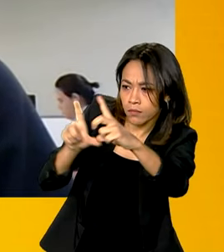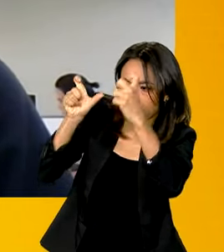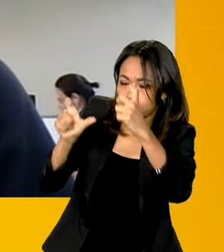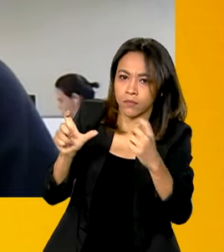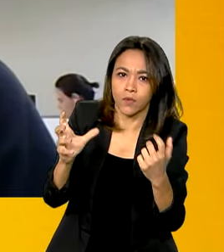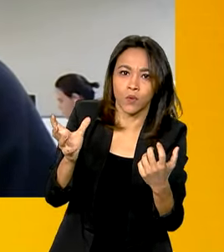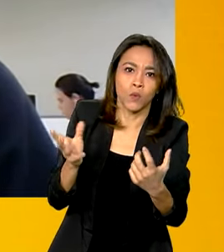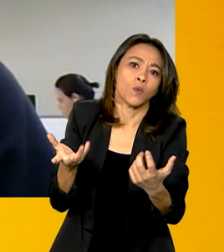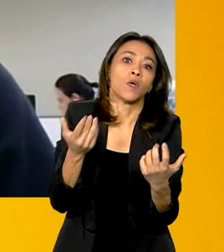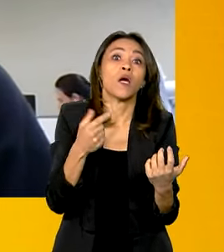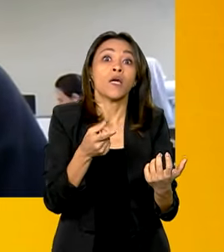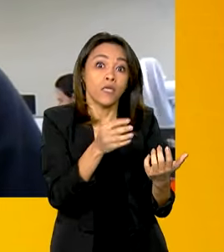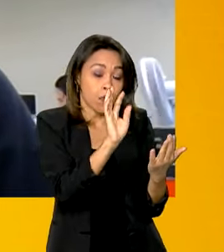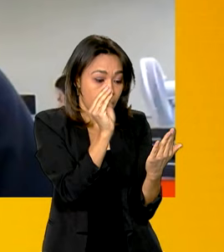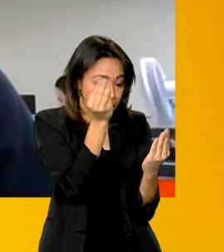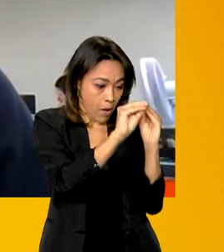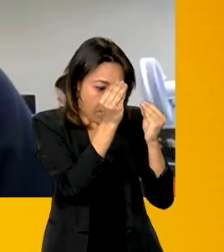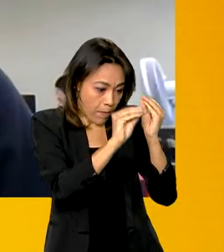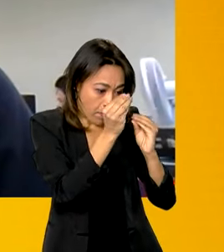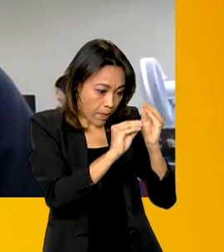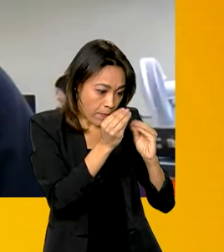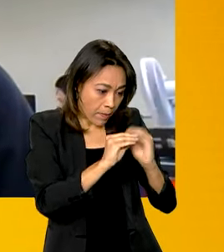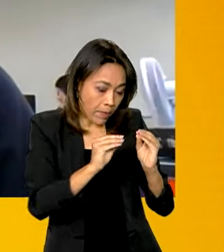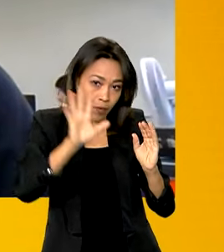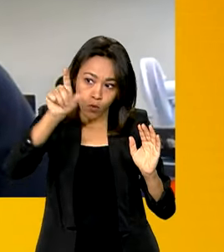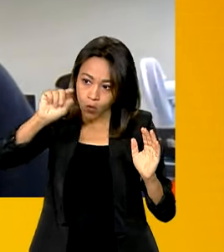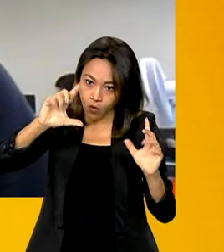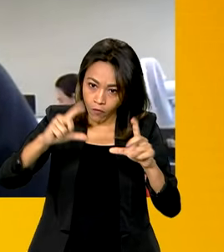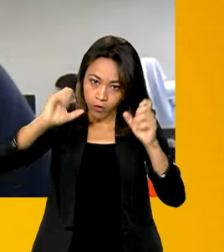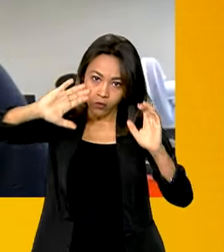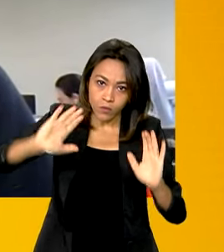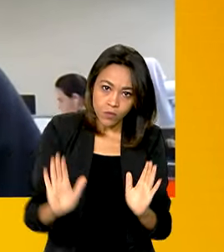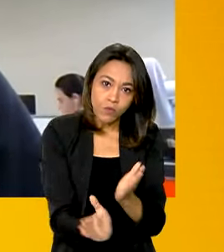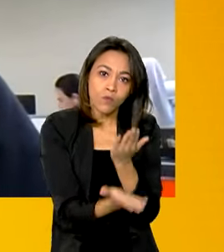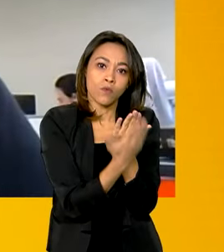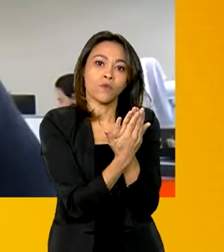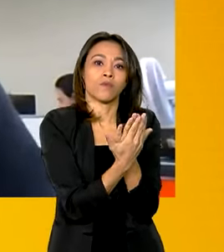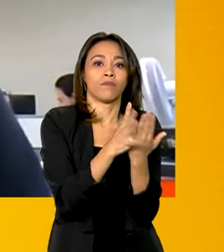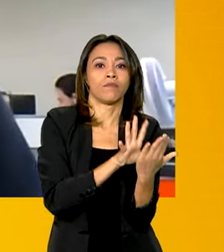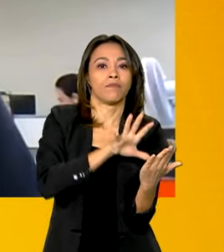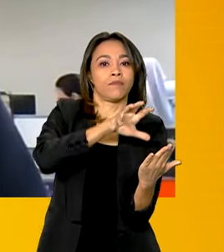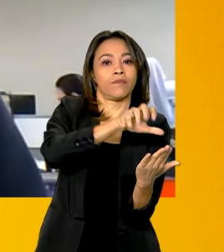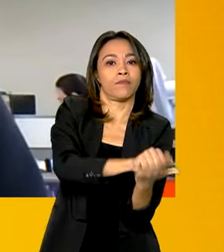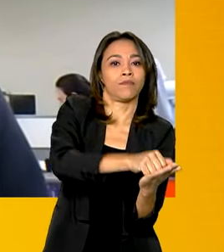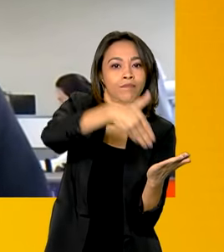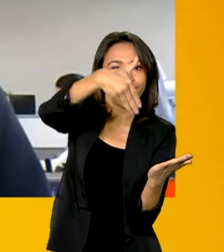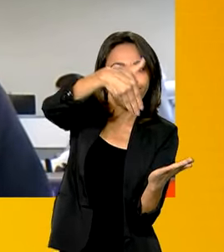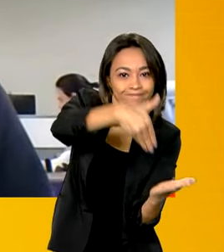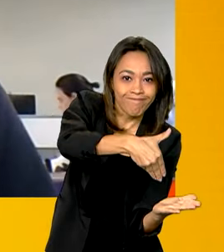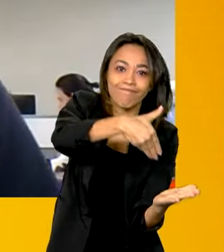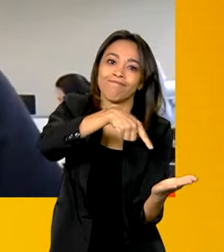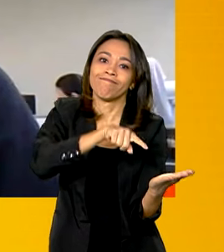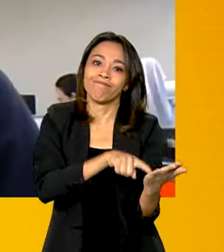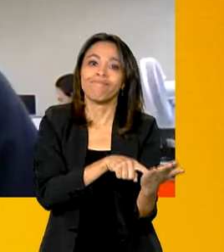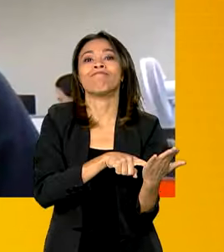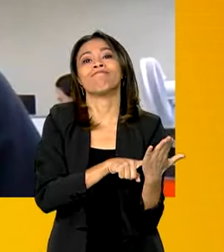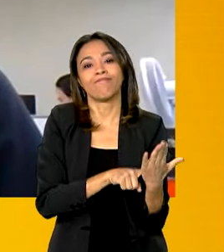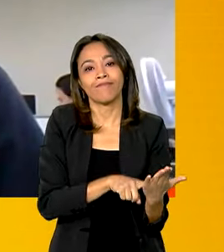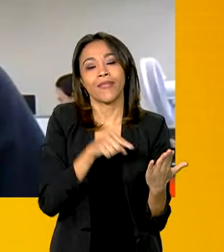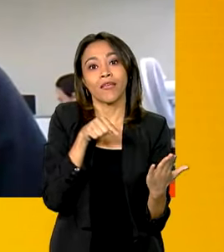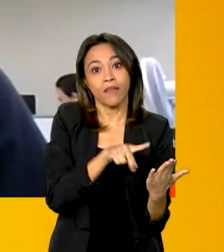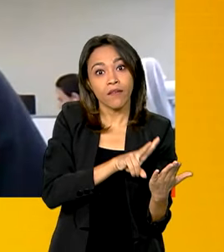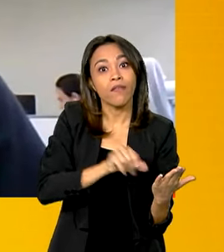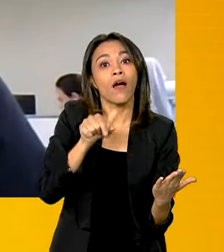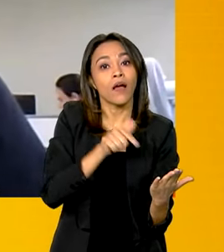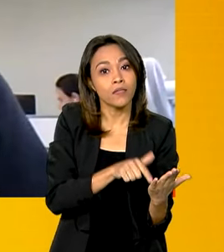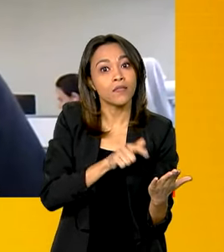preencher um breve formulário e esse cadastro vai fazer parte de um banco nacional de ocorrências de desastres no Brasil, que vai ser